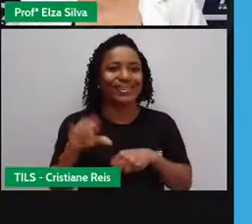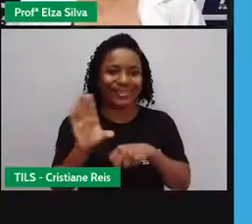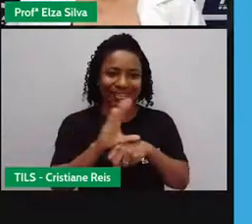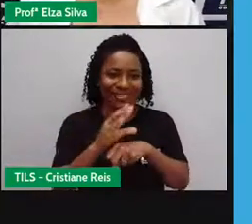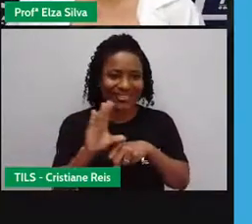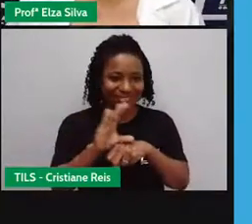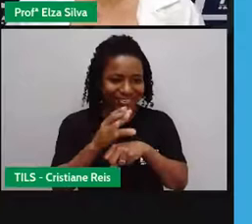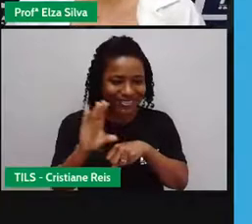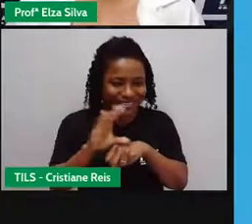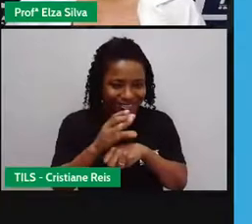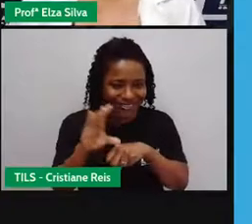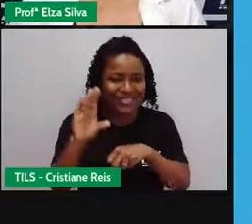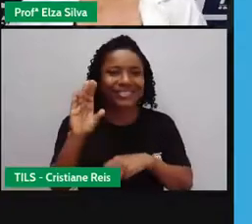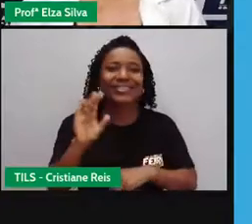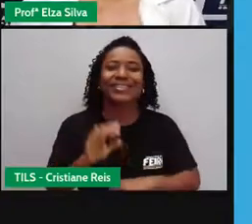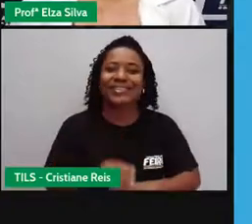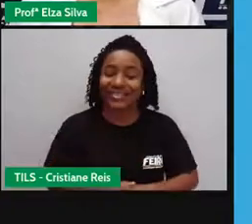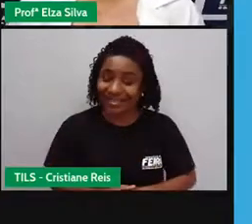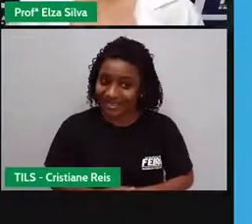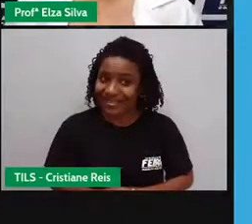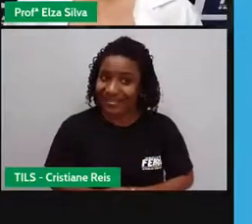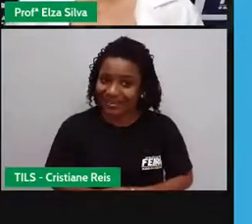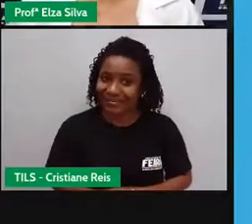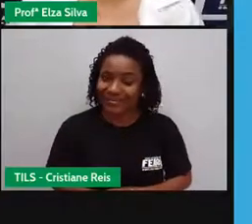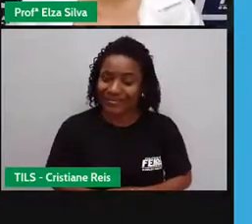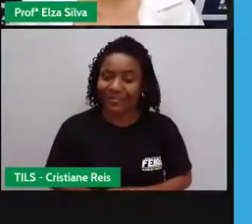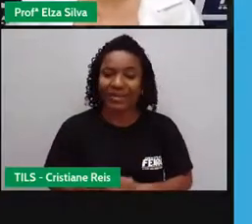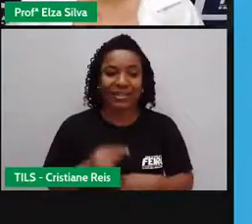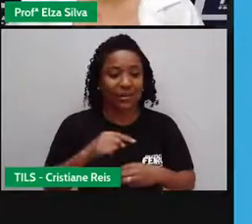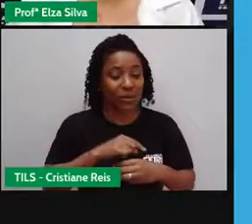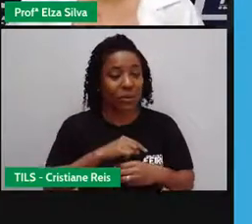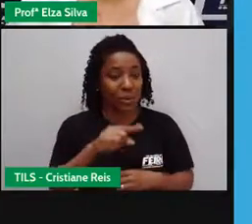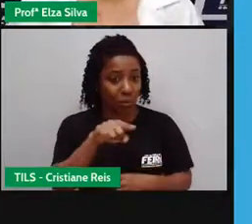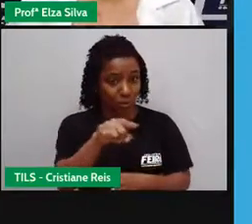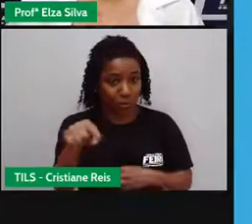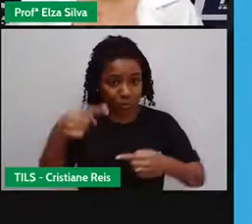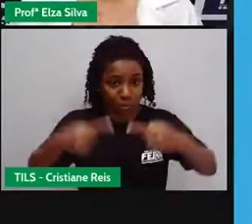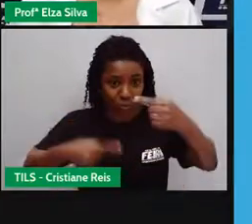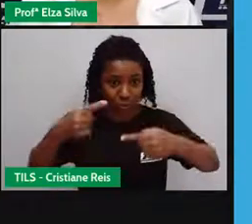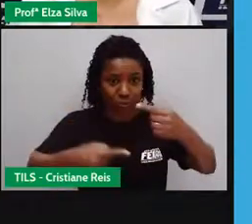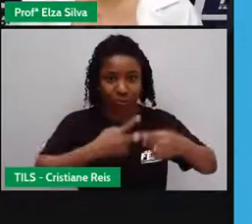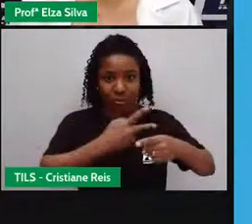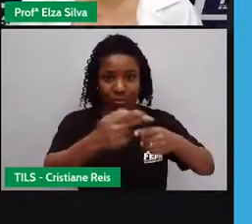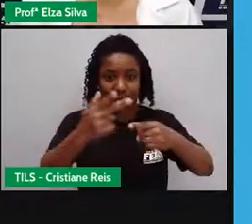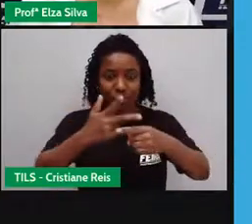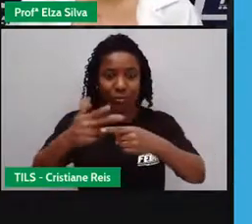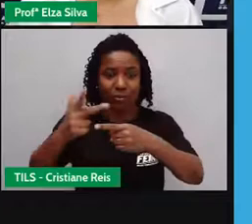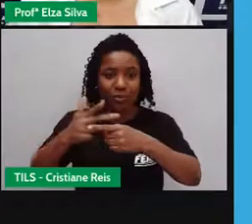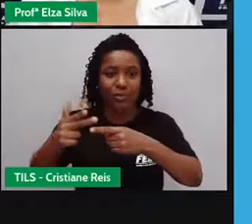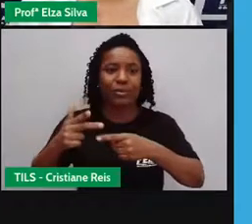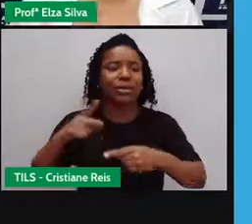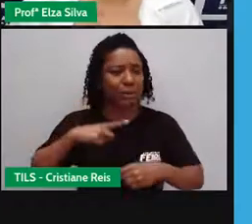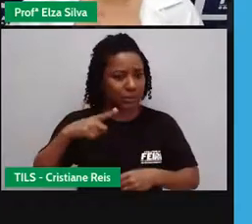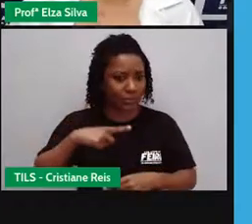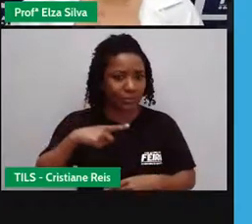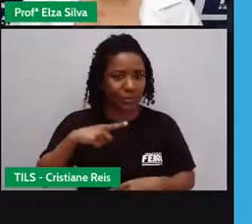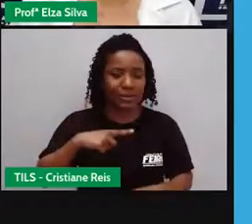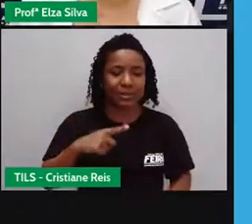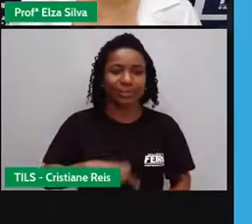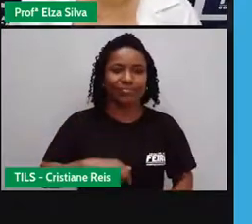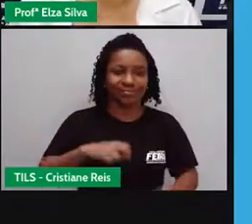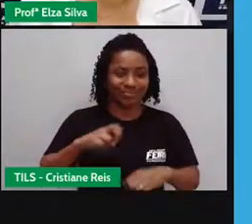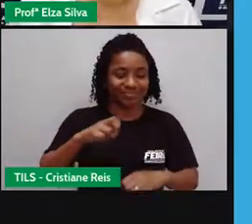esses competidores, eles recebem essas medalhas No Olympic podium No pódio